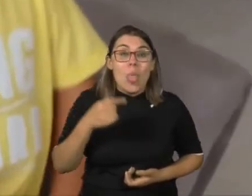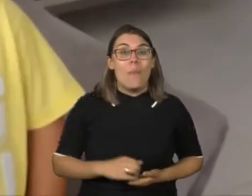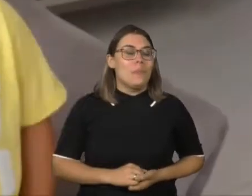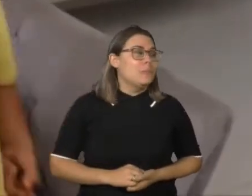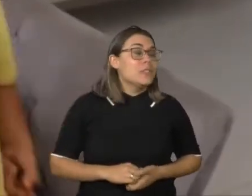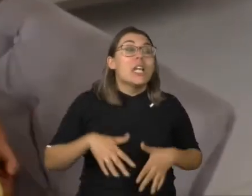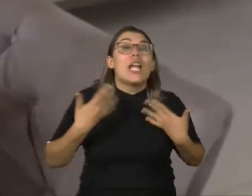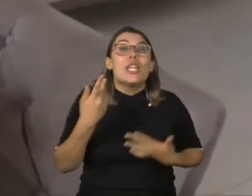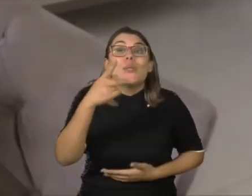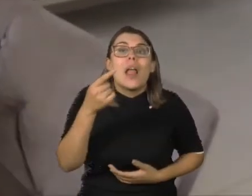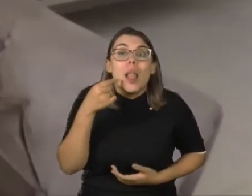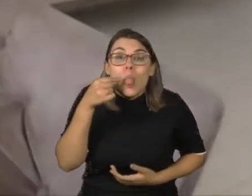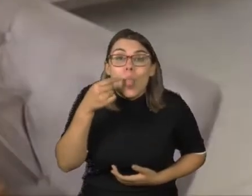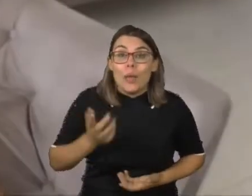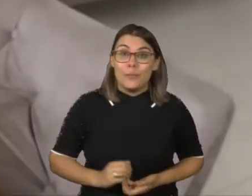Cadê a sua?